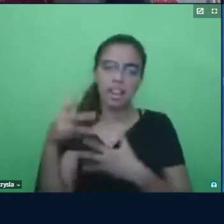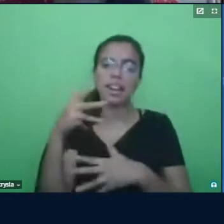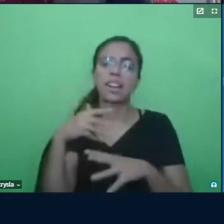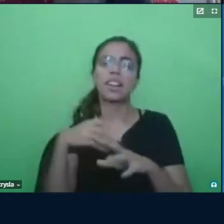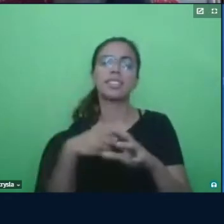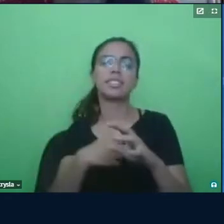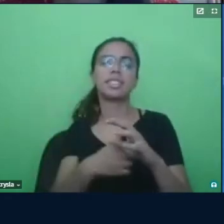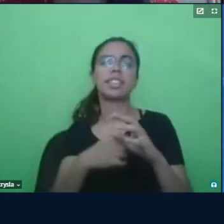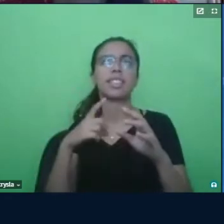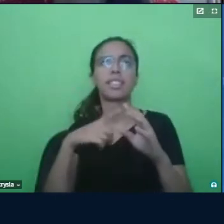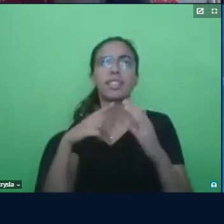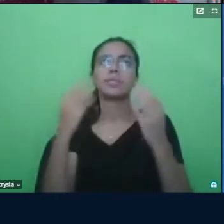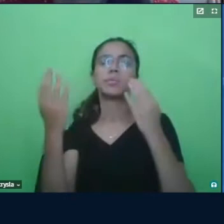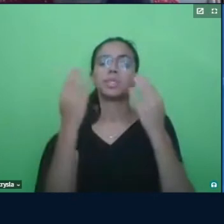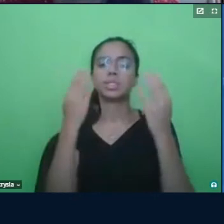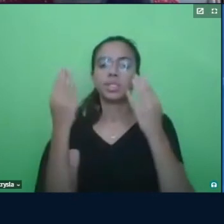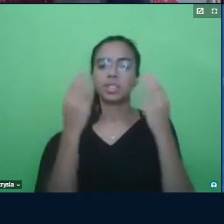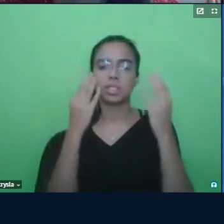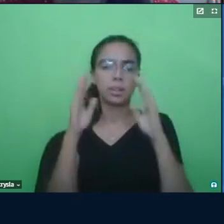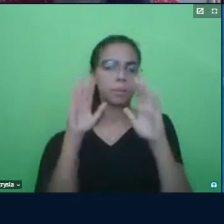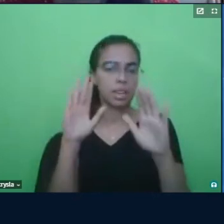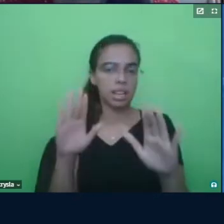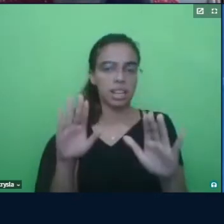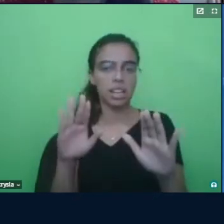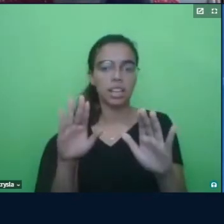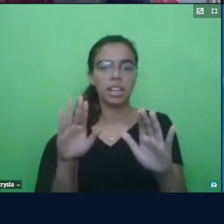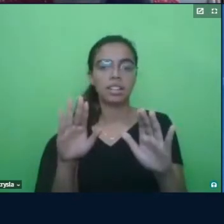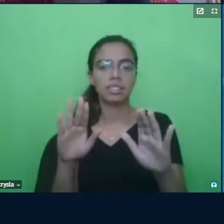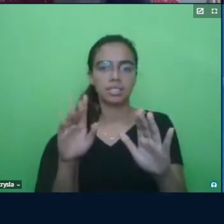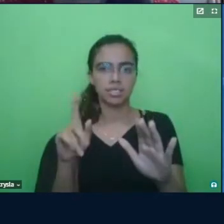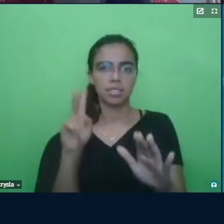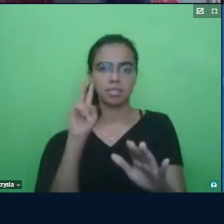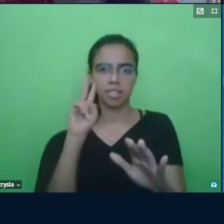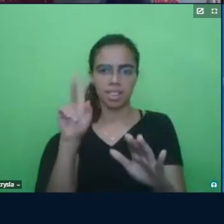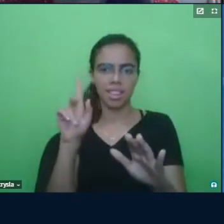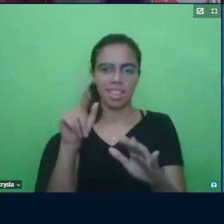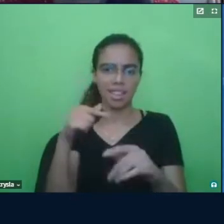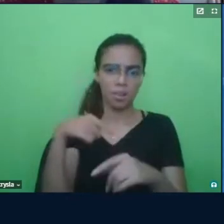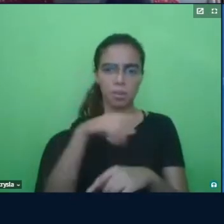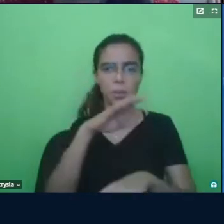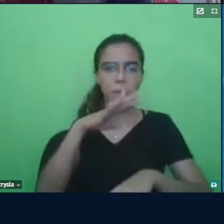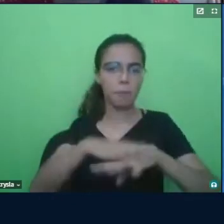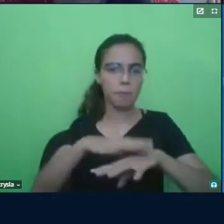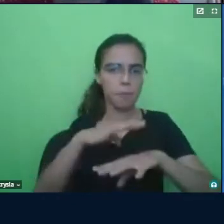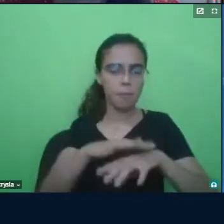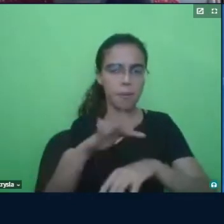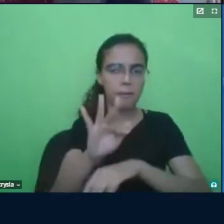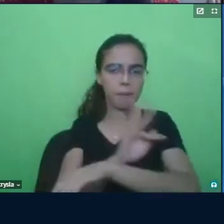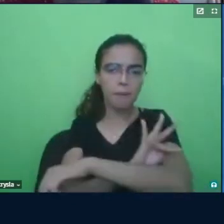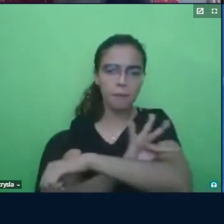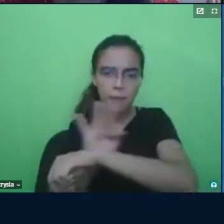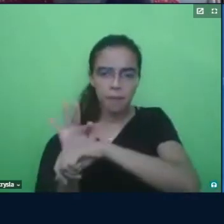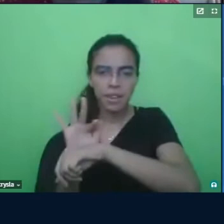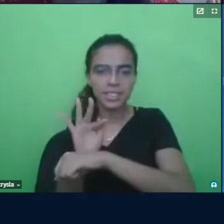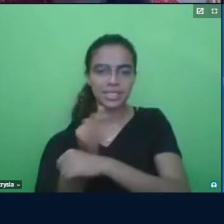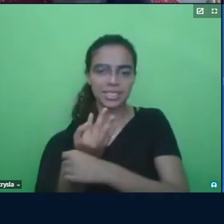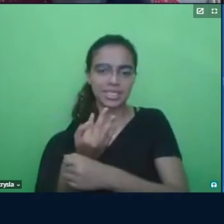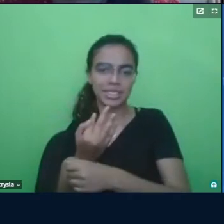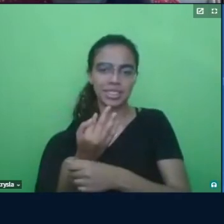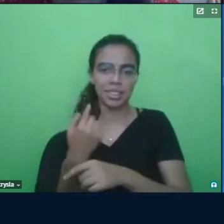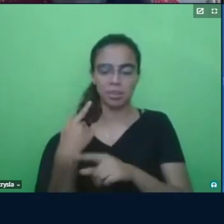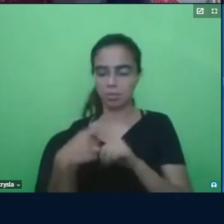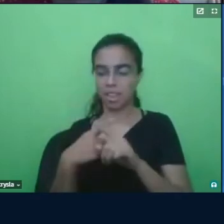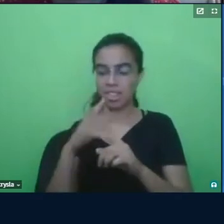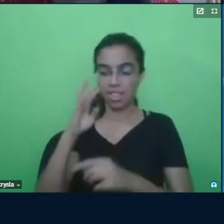na psicologia mas aqui a gente viu a Cristiane foi pra matemática pra física tá tratada uma teoria que já está trazida pra linguística